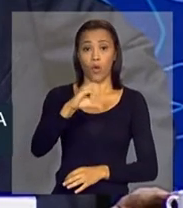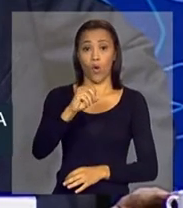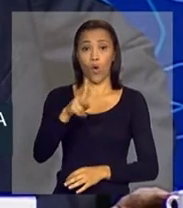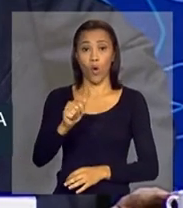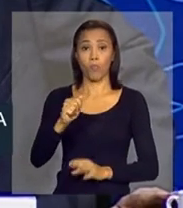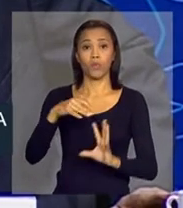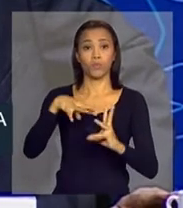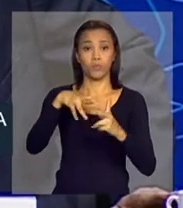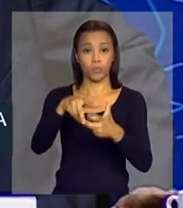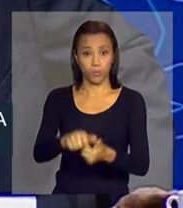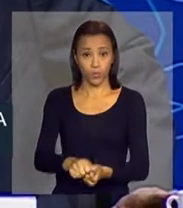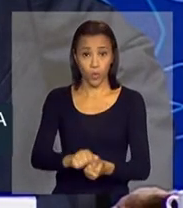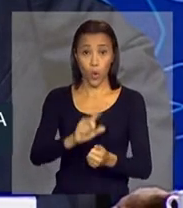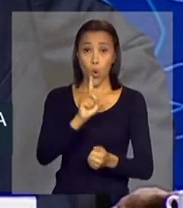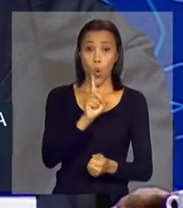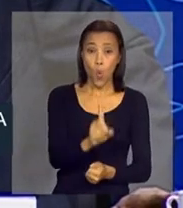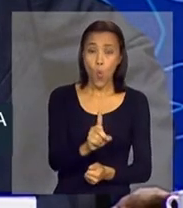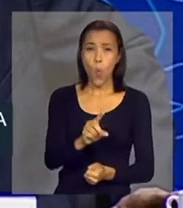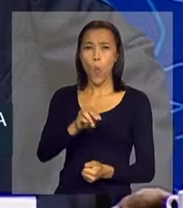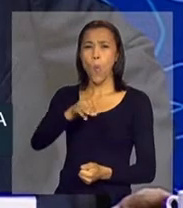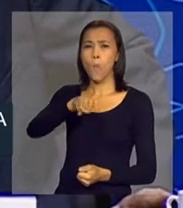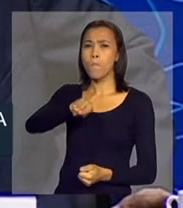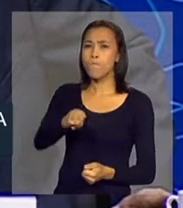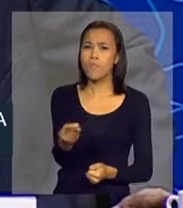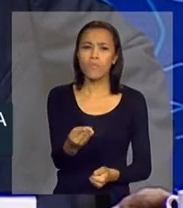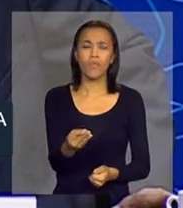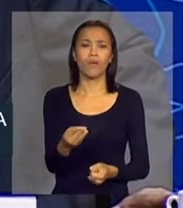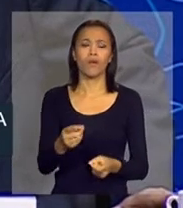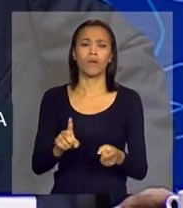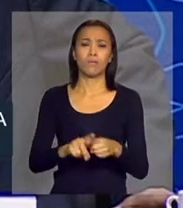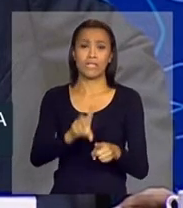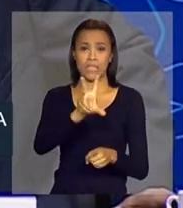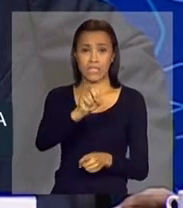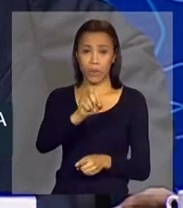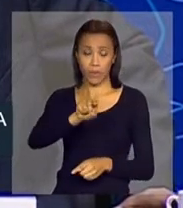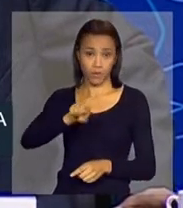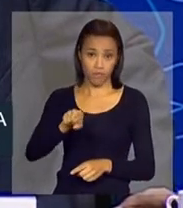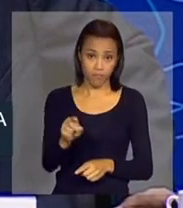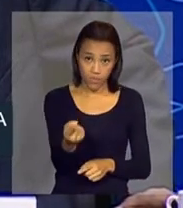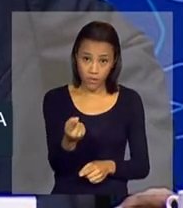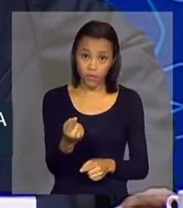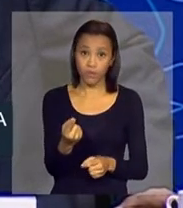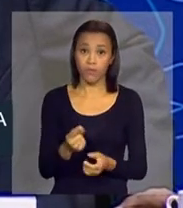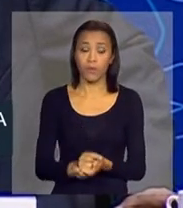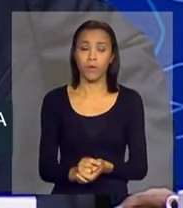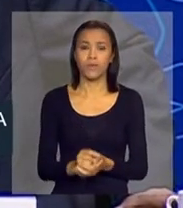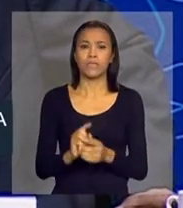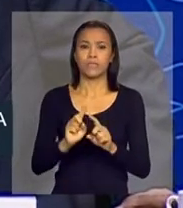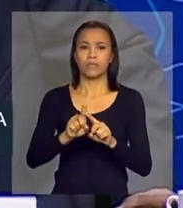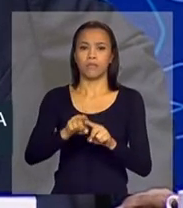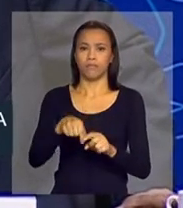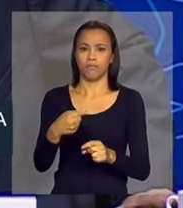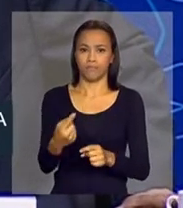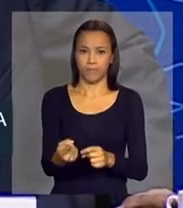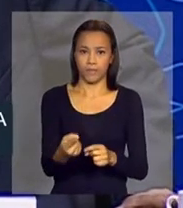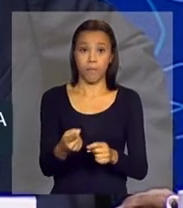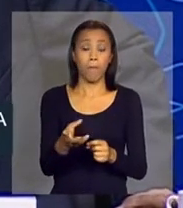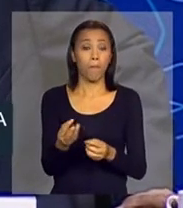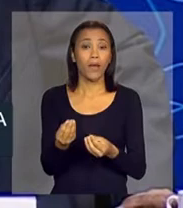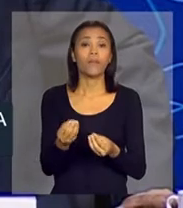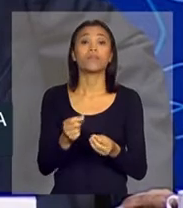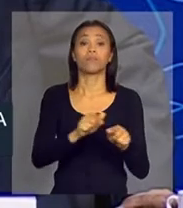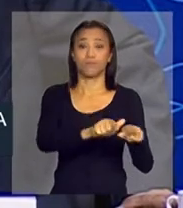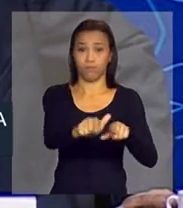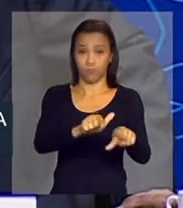de um milhão de voluntários, 50 mil que seriam os voluntários públicos, no nível de atuação,